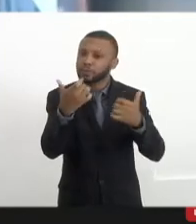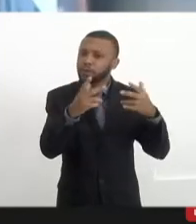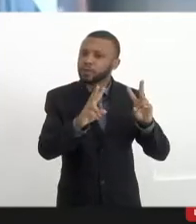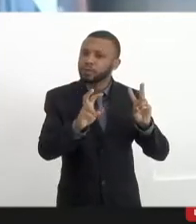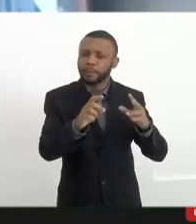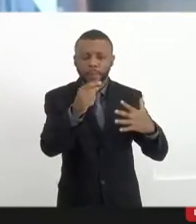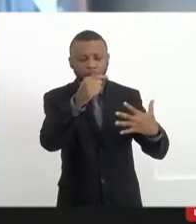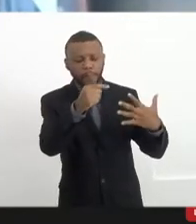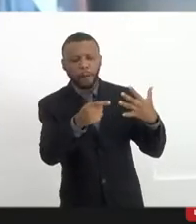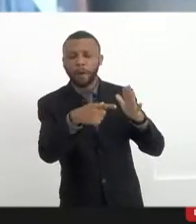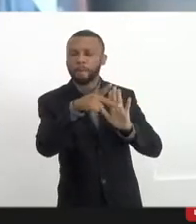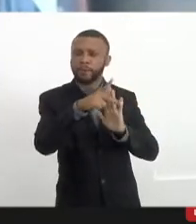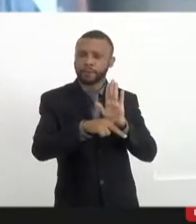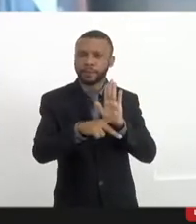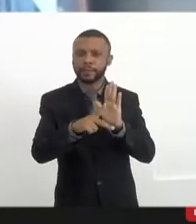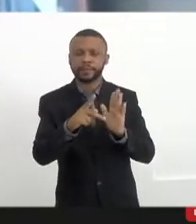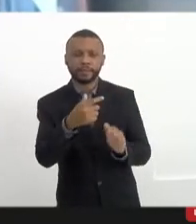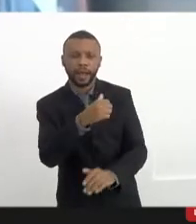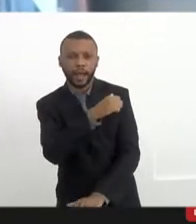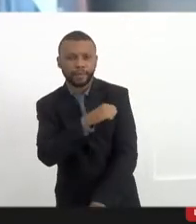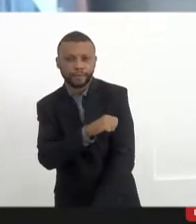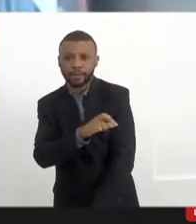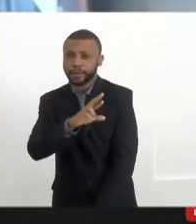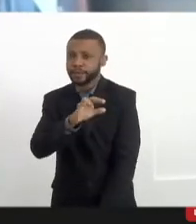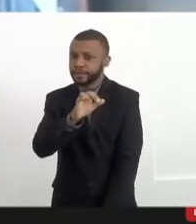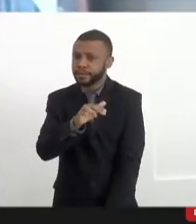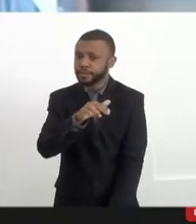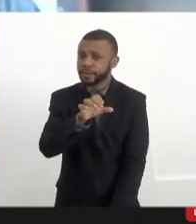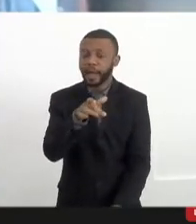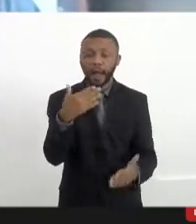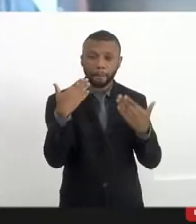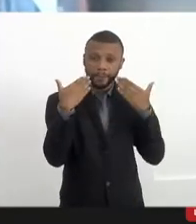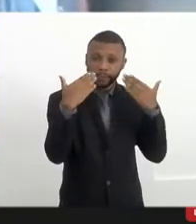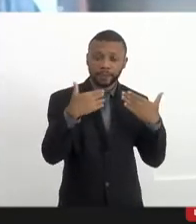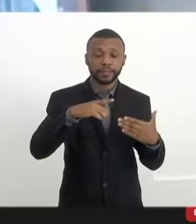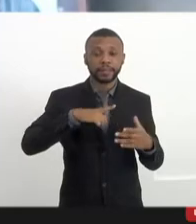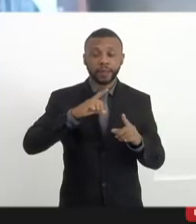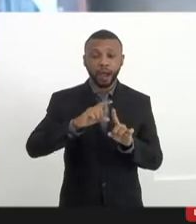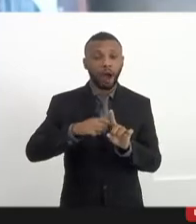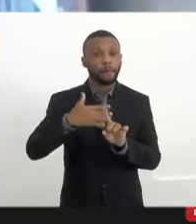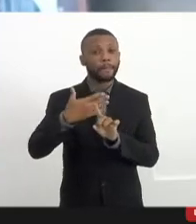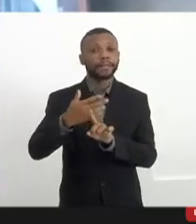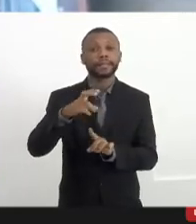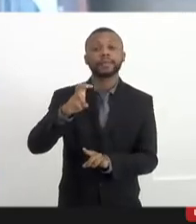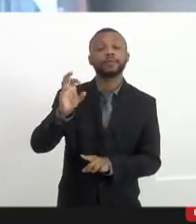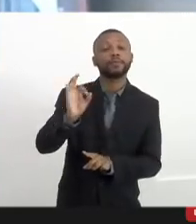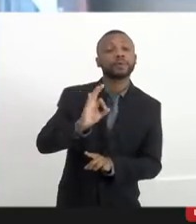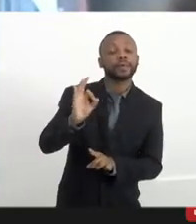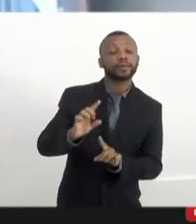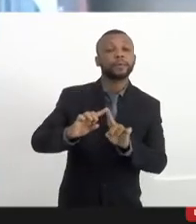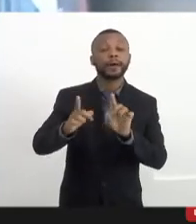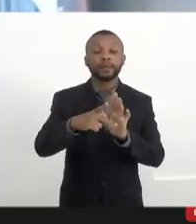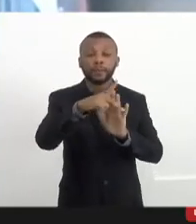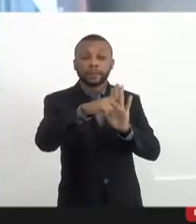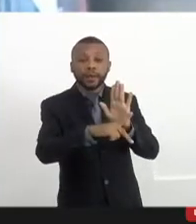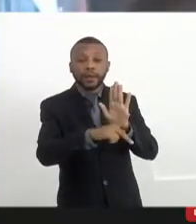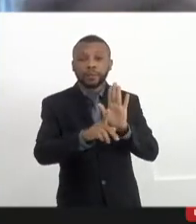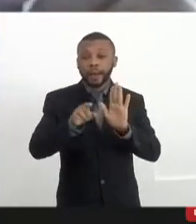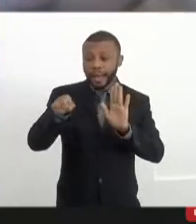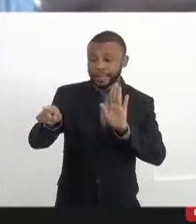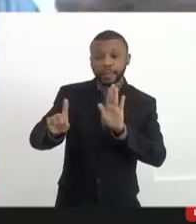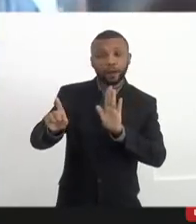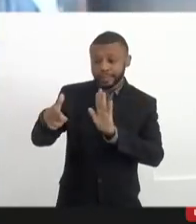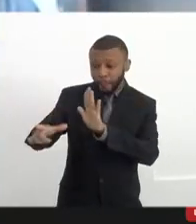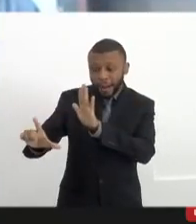tenho, que a Regiane apresentou e eu virei coautor, que passa para 5%, mas isso ainda é um projeto. Essa não é uma lei em vigor.